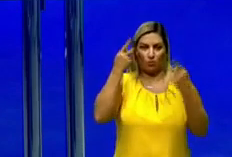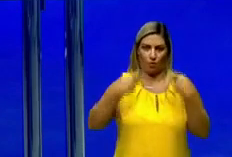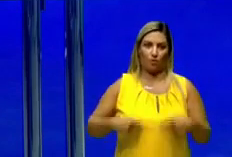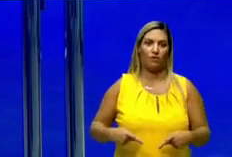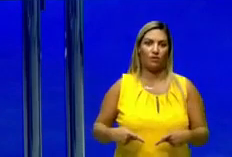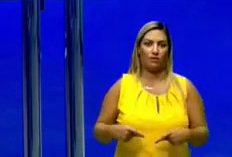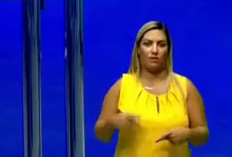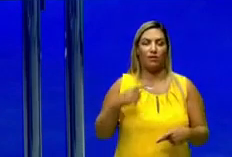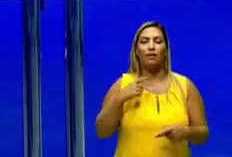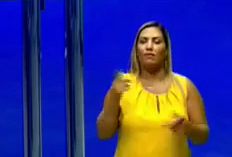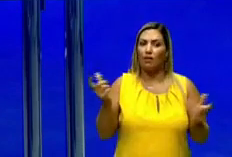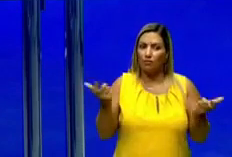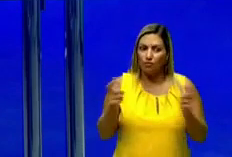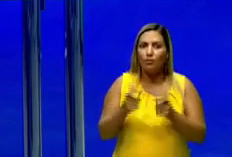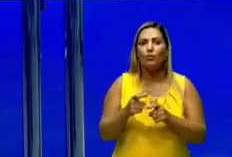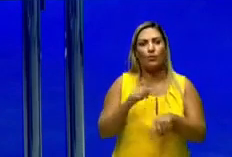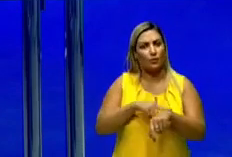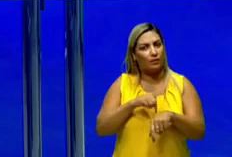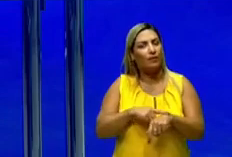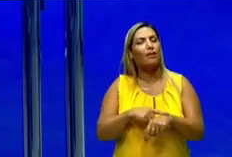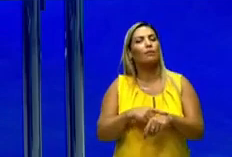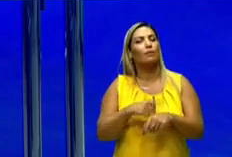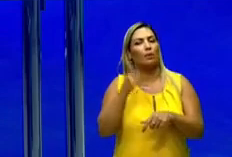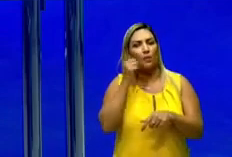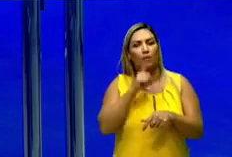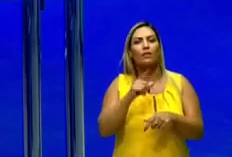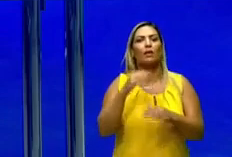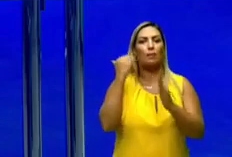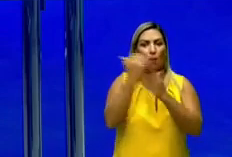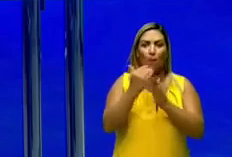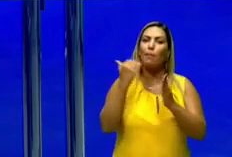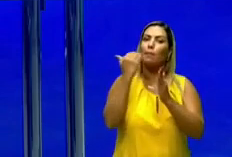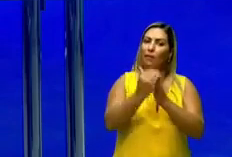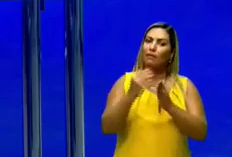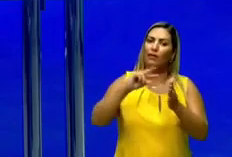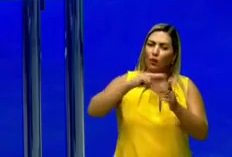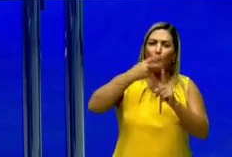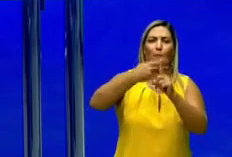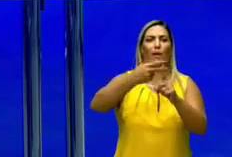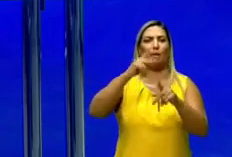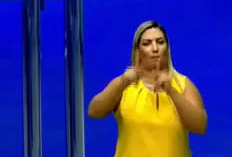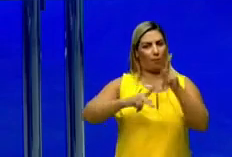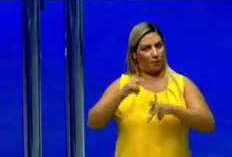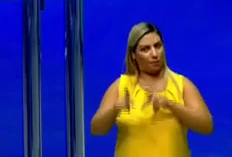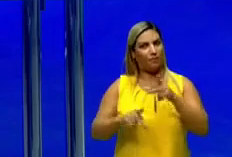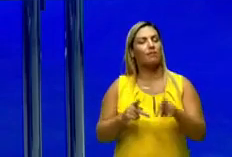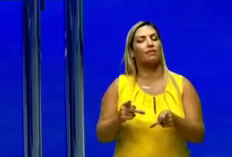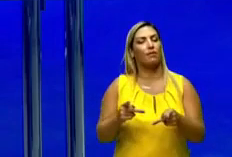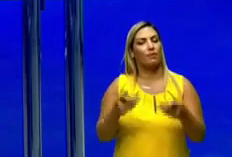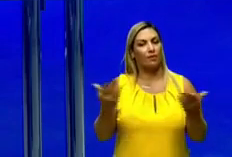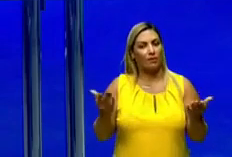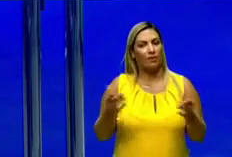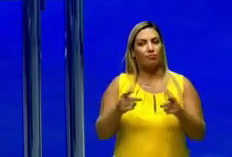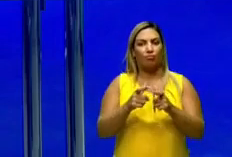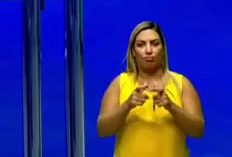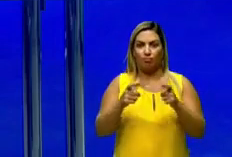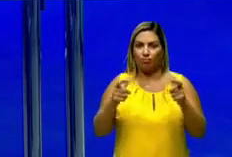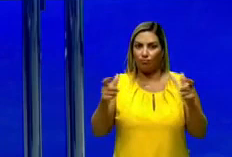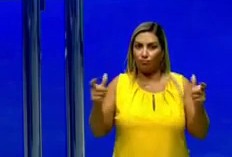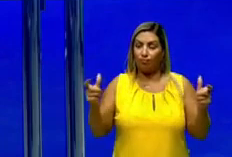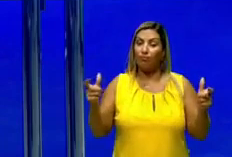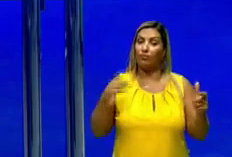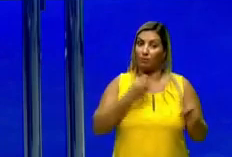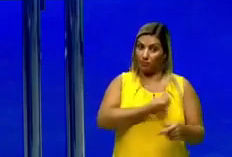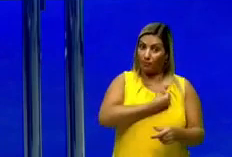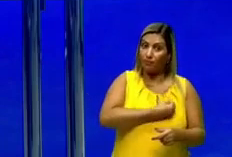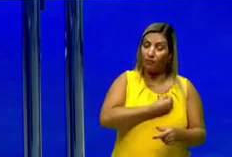o tempo para chegar nesses bilhões, tá? Para aumentar aí, para dobrar a população. Então a progressão que a gente está vivendo